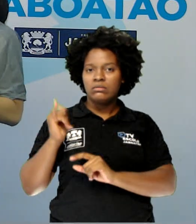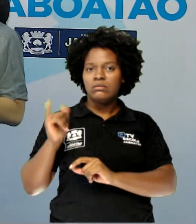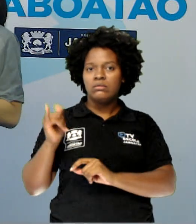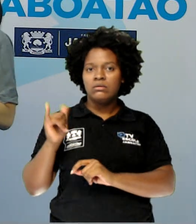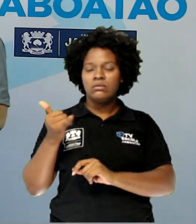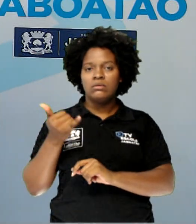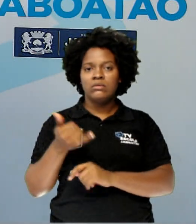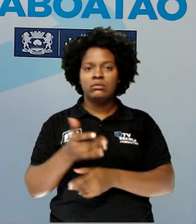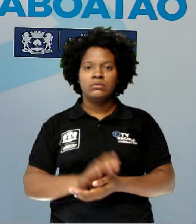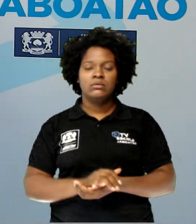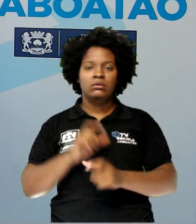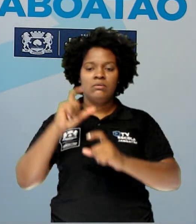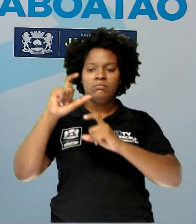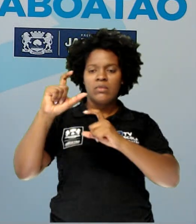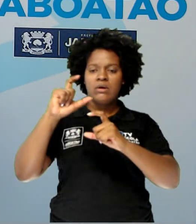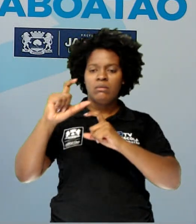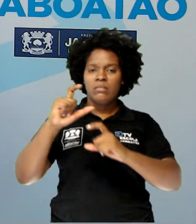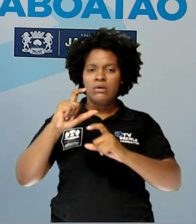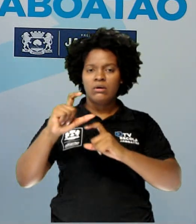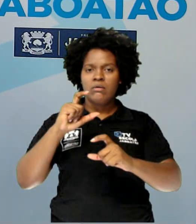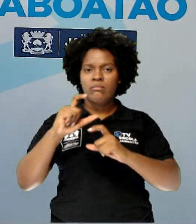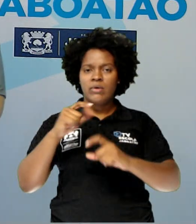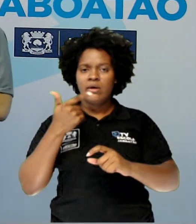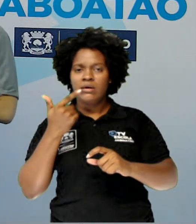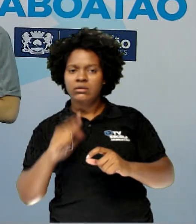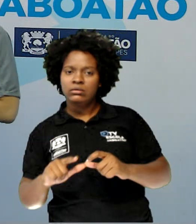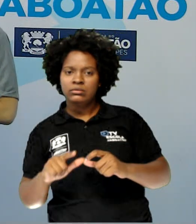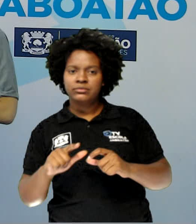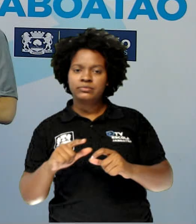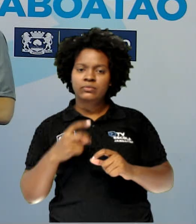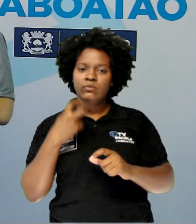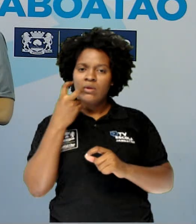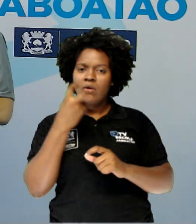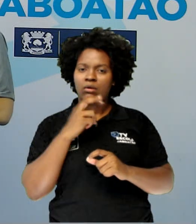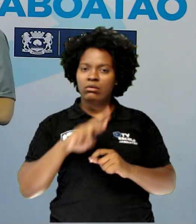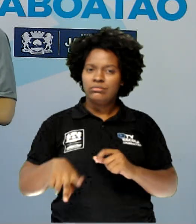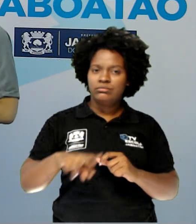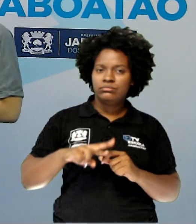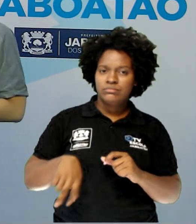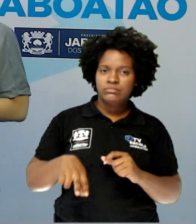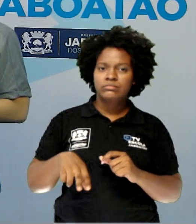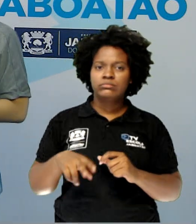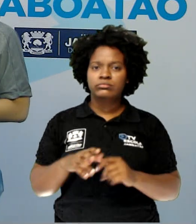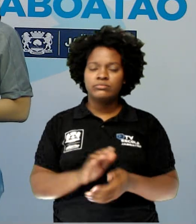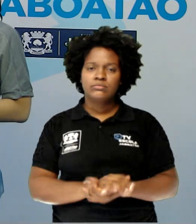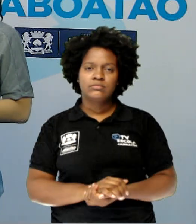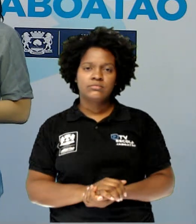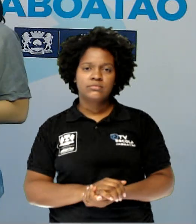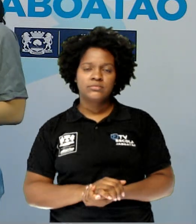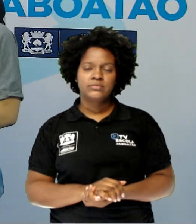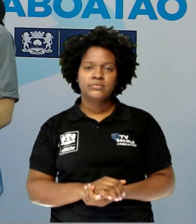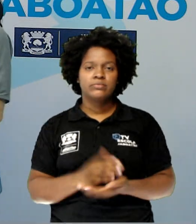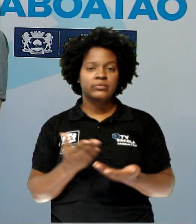enquadramentos dentro da linguagem não verbal vai contribuir de forma decisiva para isso.